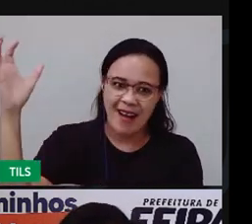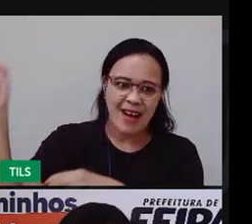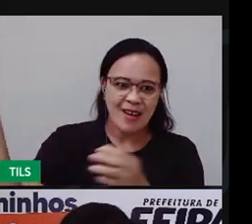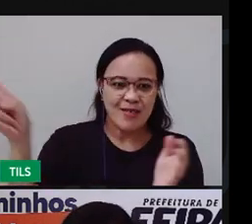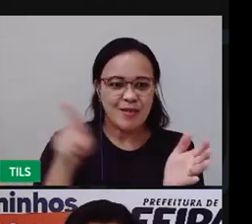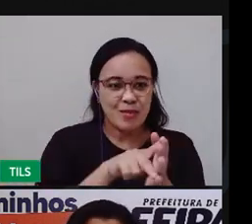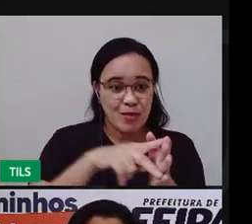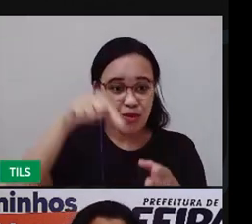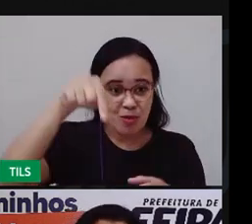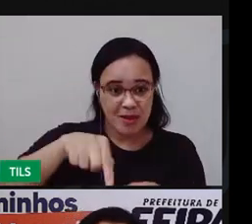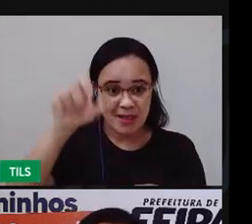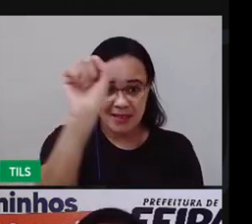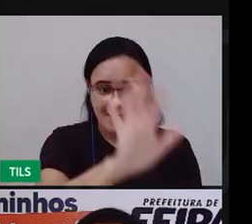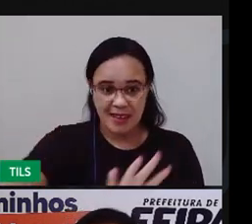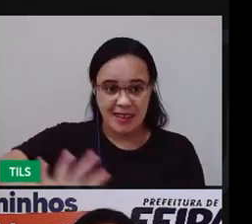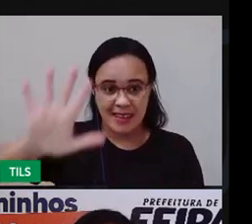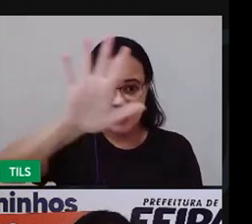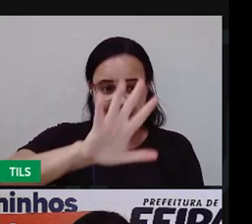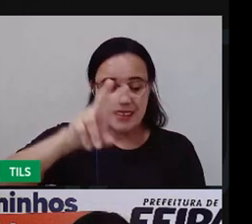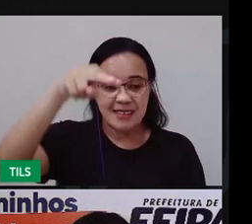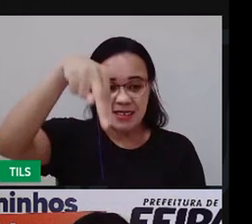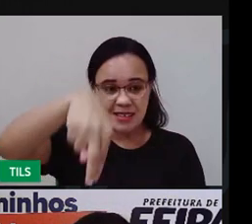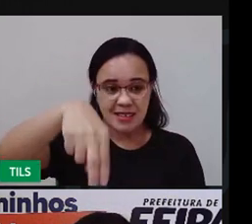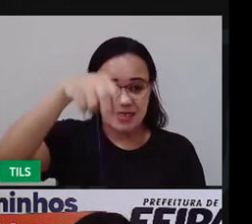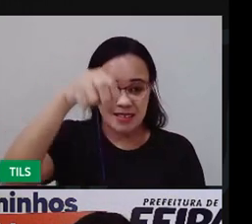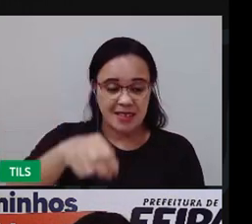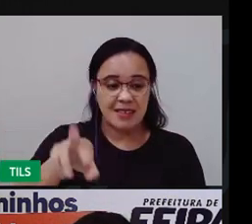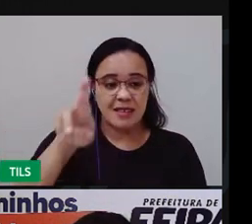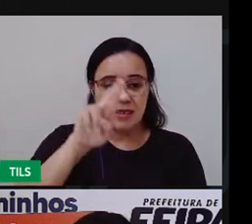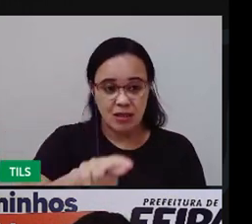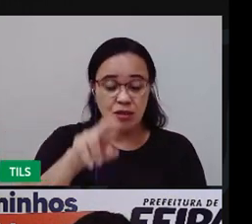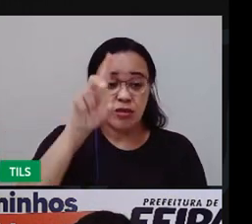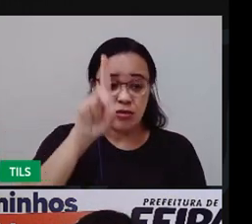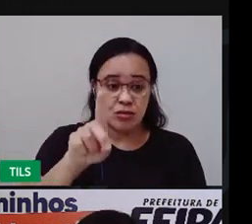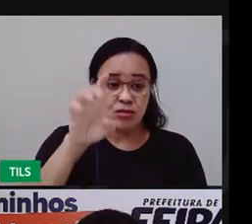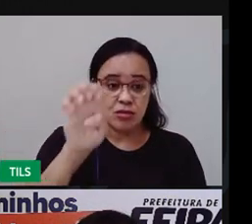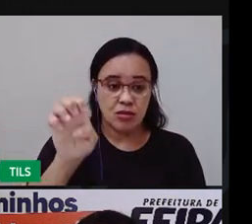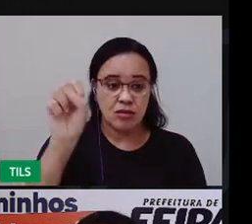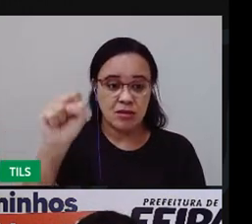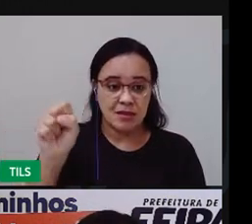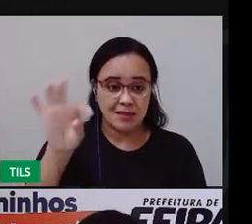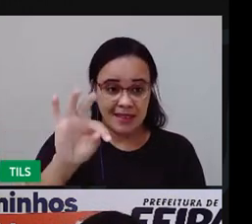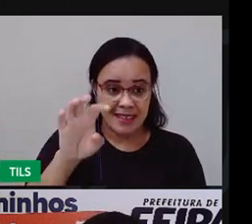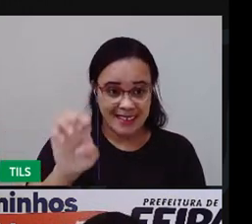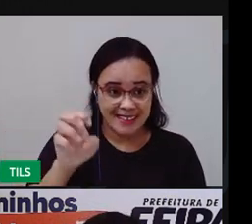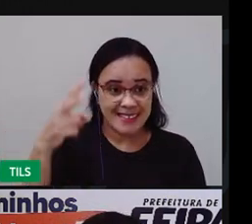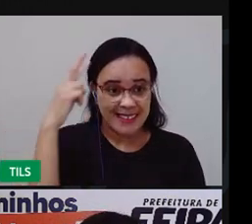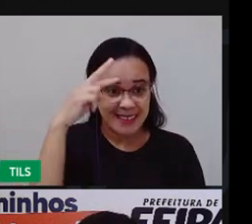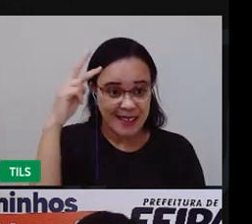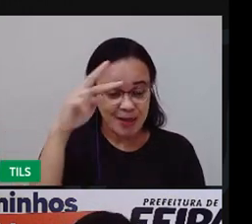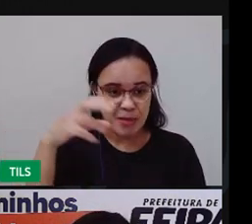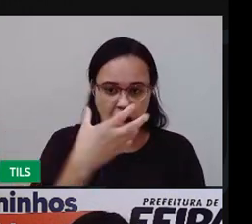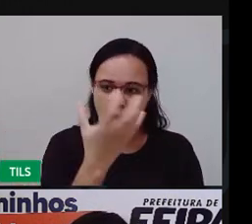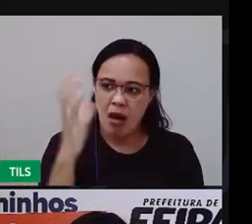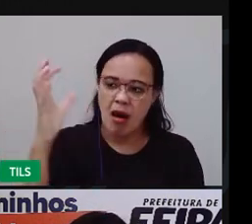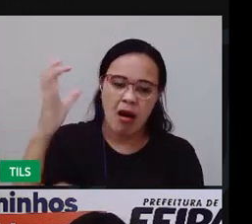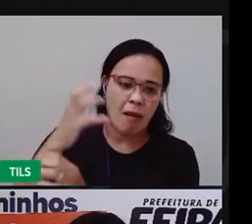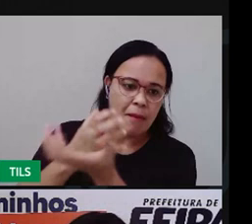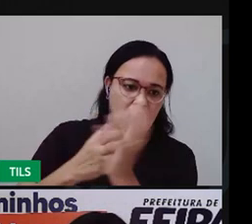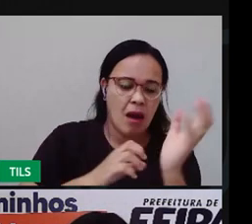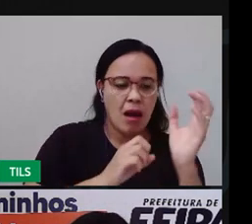Nordeste. Vimos aqui que a vegetação dessa região é bastante